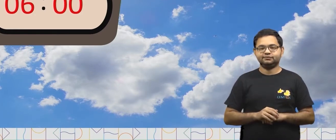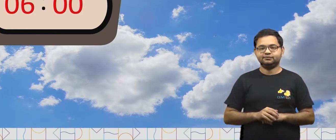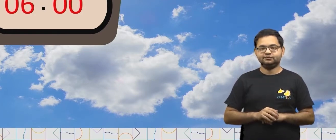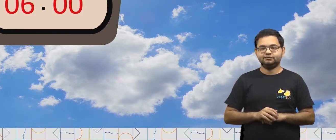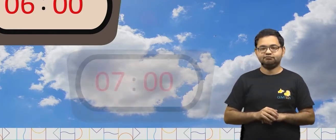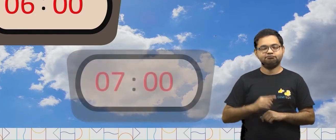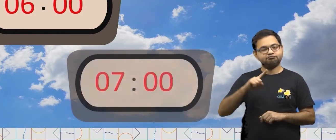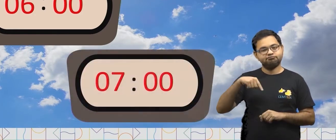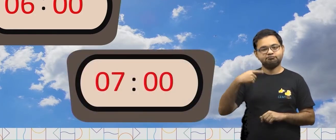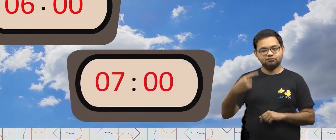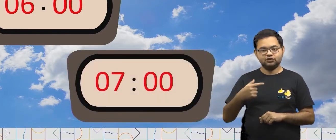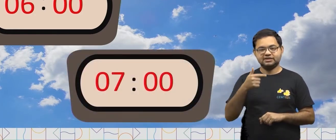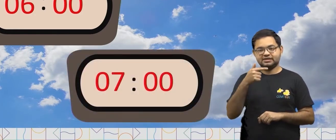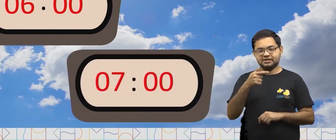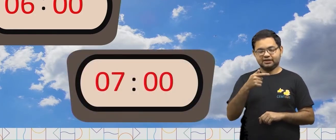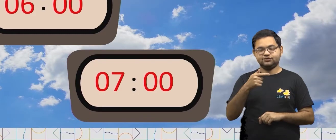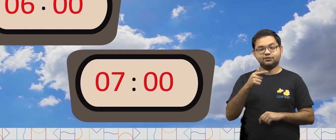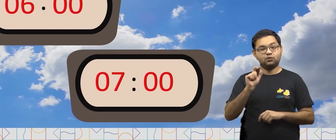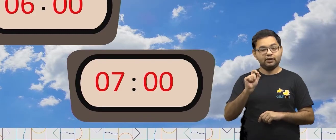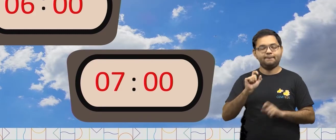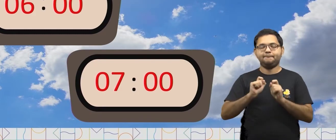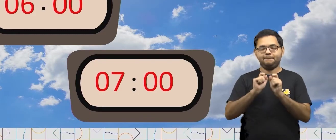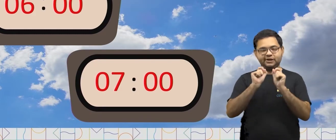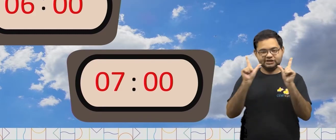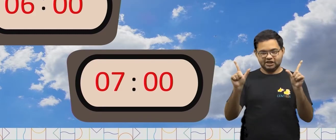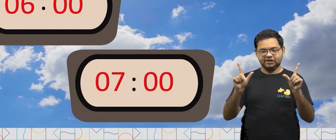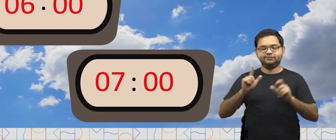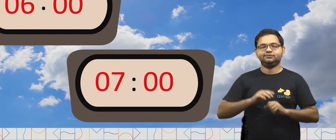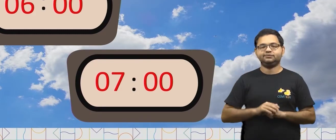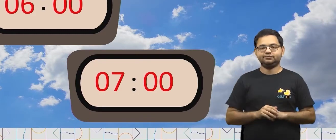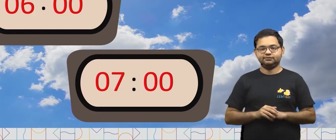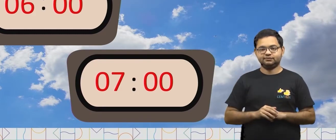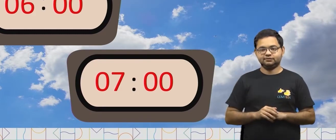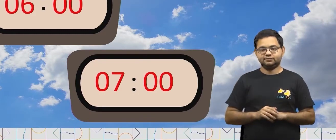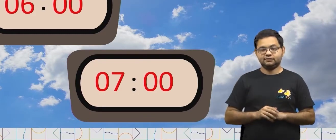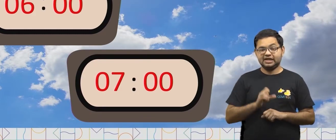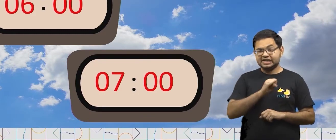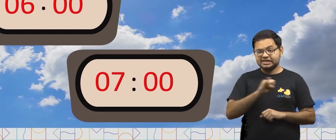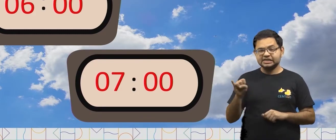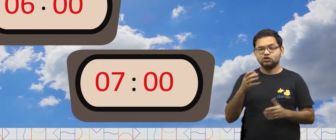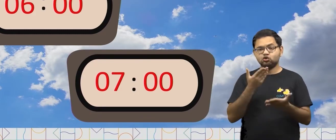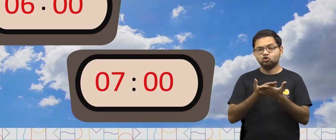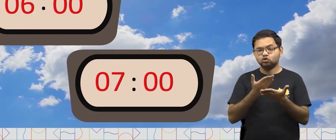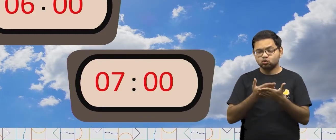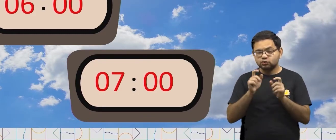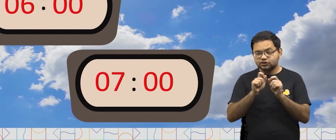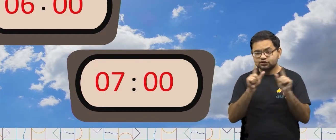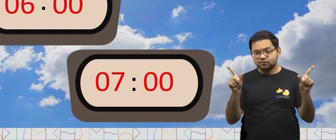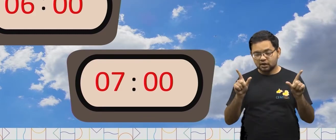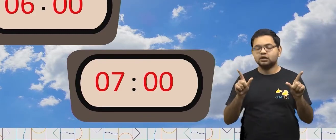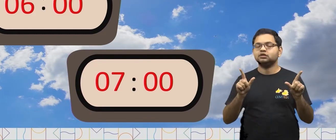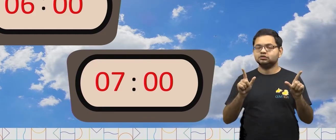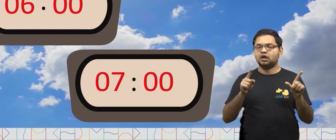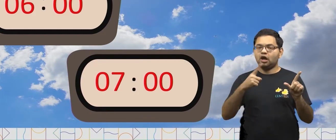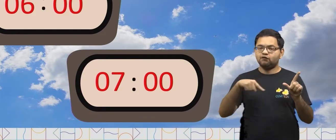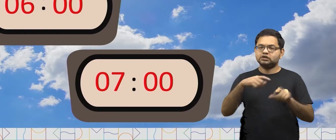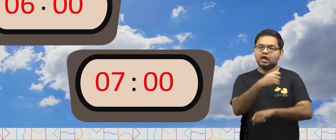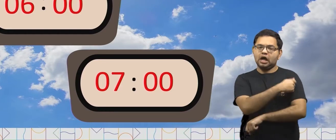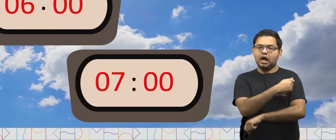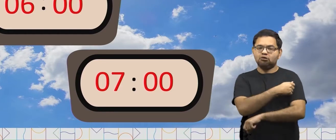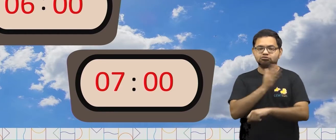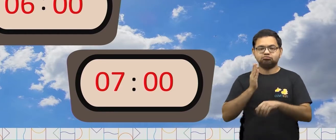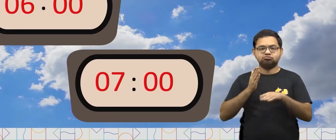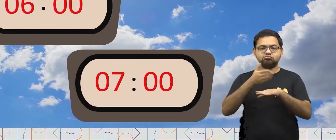vem 7 horas da manhã. Esse horário, quem estuda pela manhã, geralmente já está na